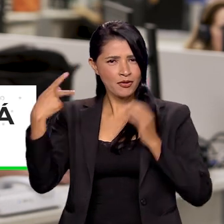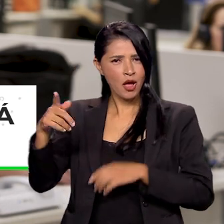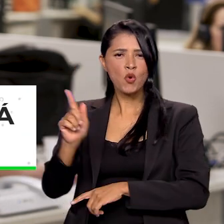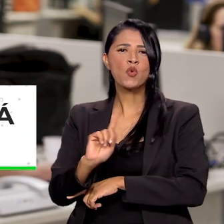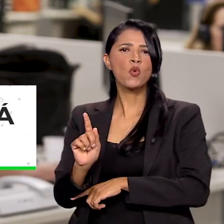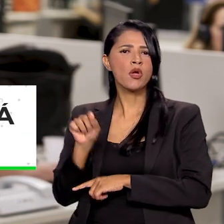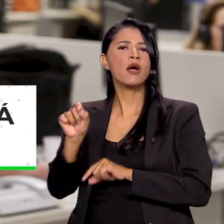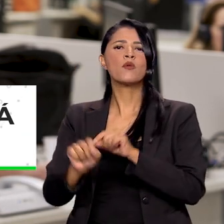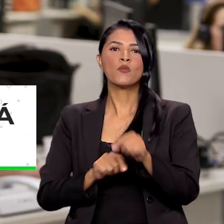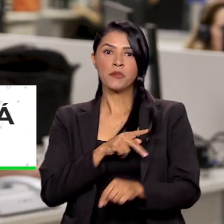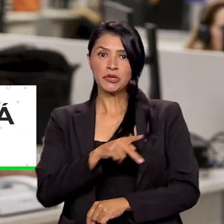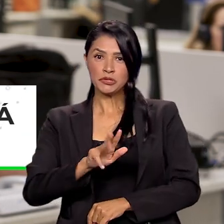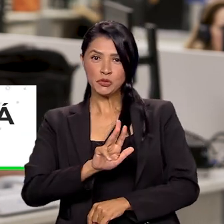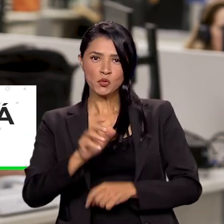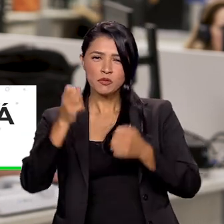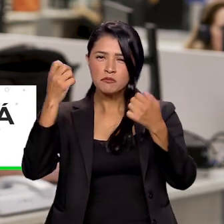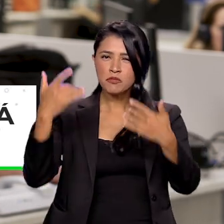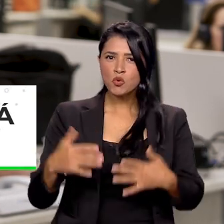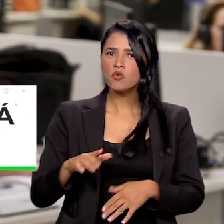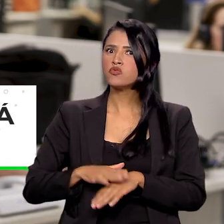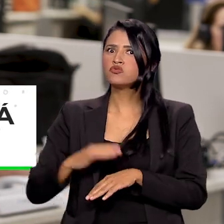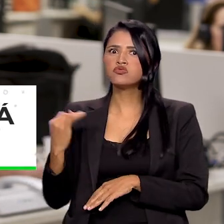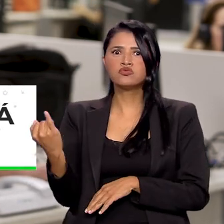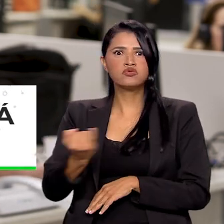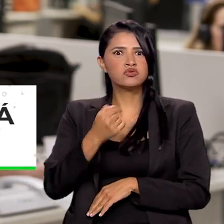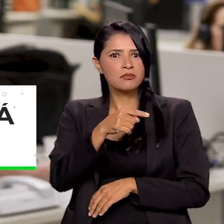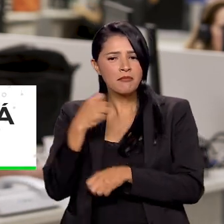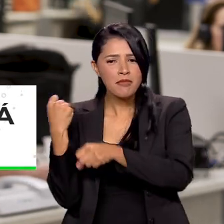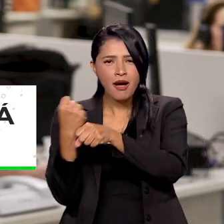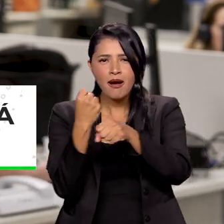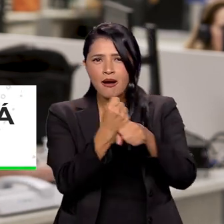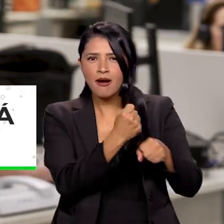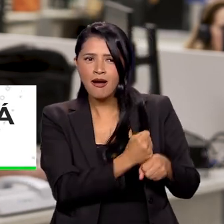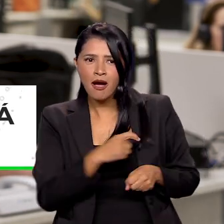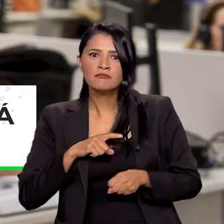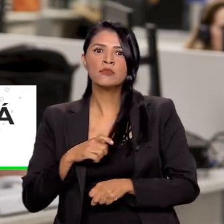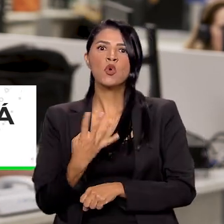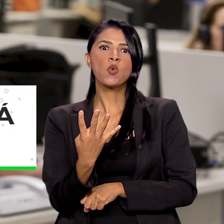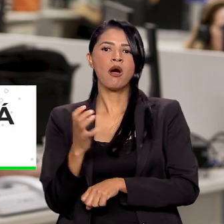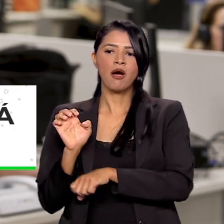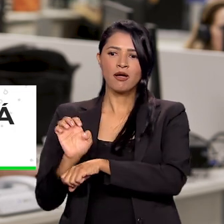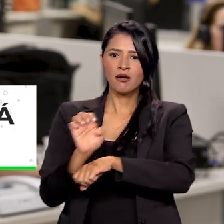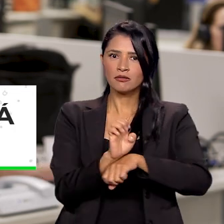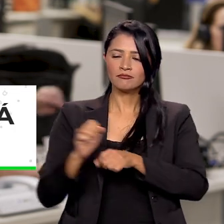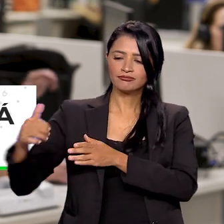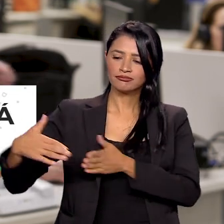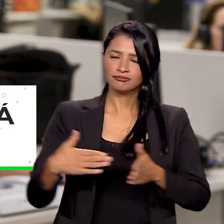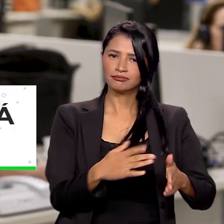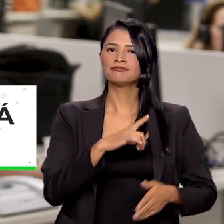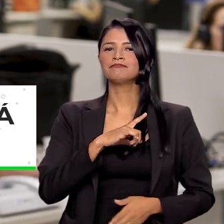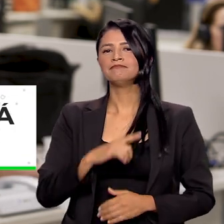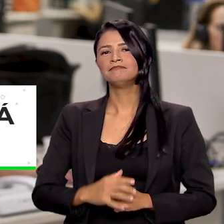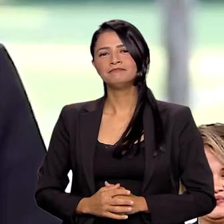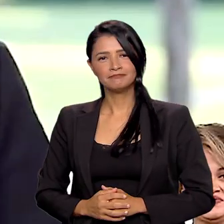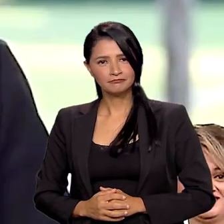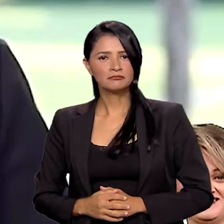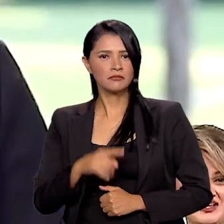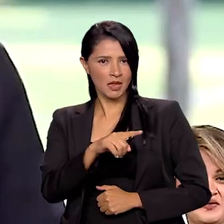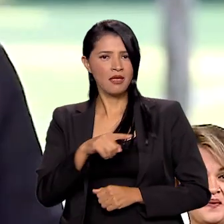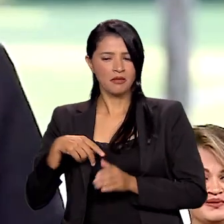a Rádio de Goiás, o presidente Lula falou sobre a importância dessa obra, que passa por quatro estados do país.